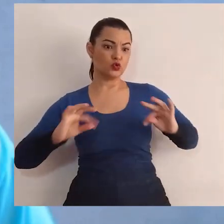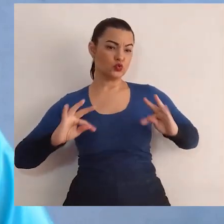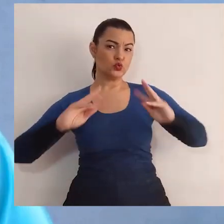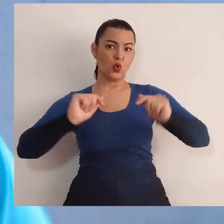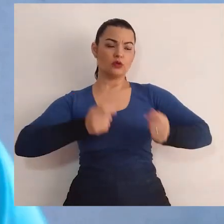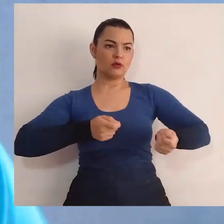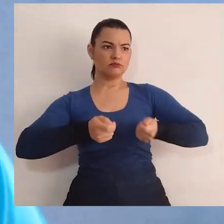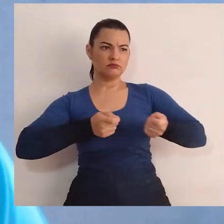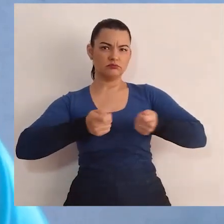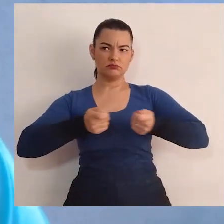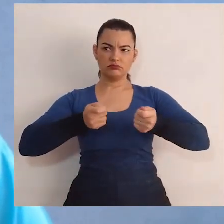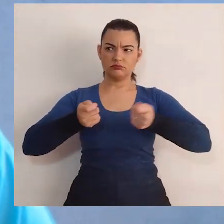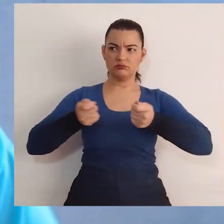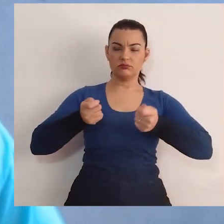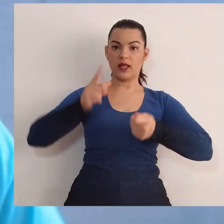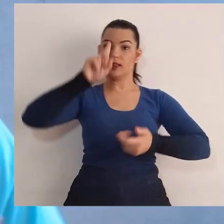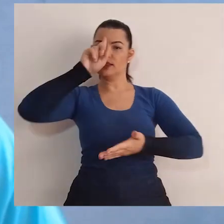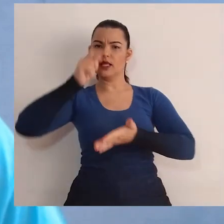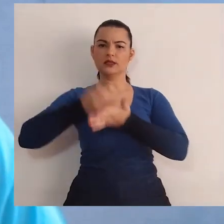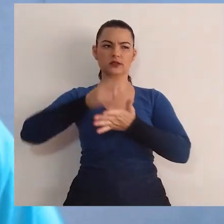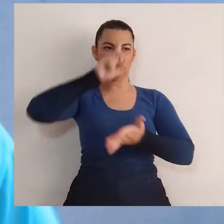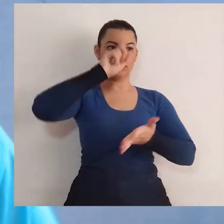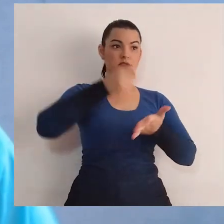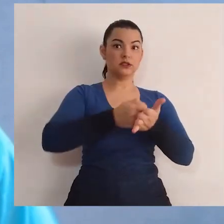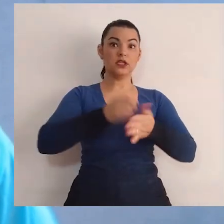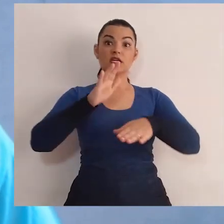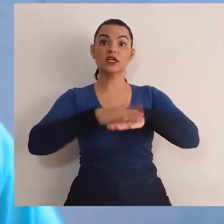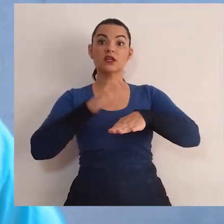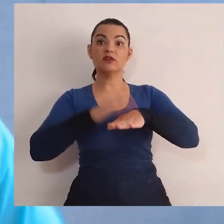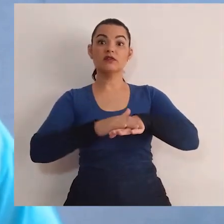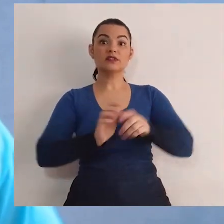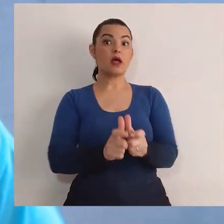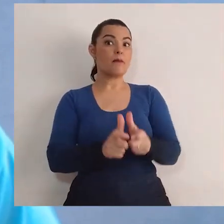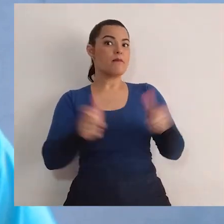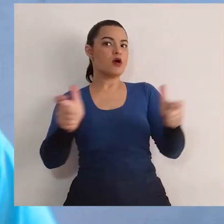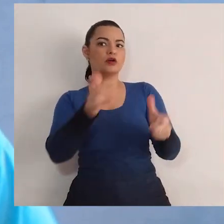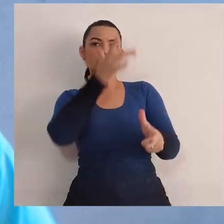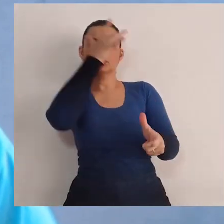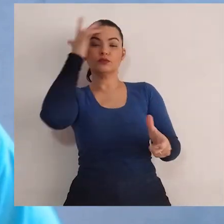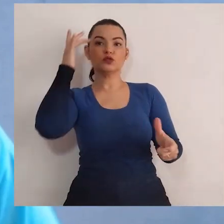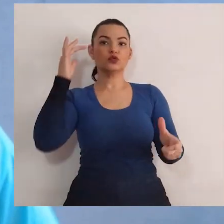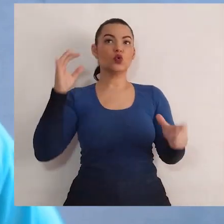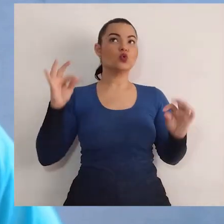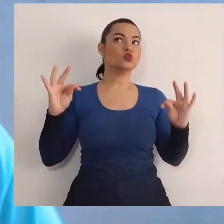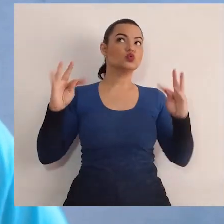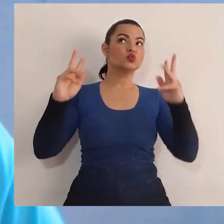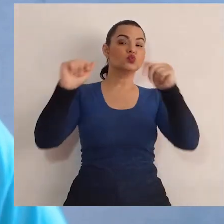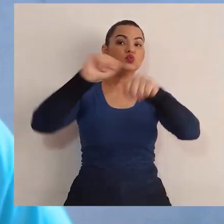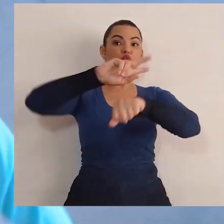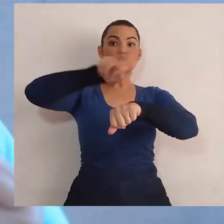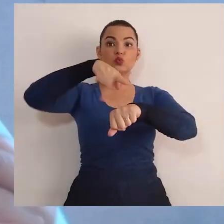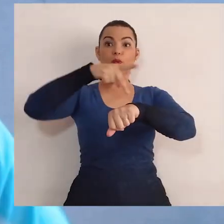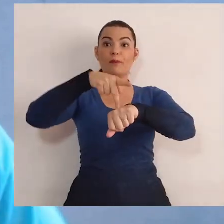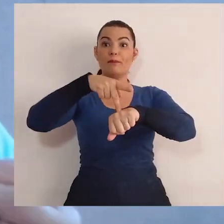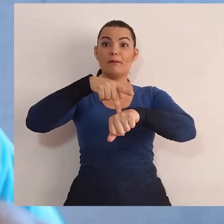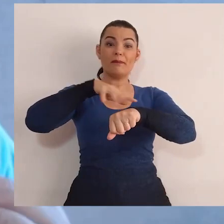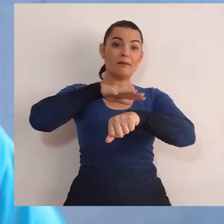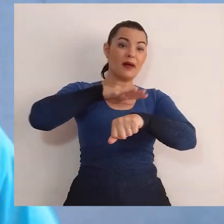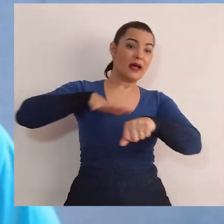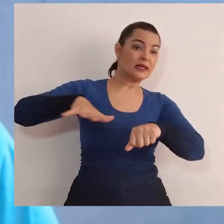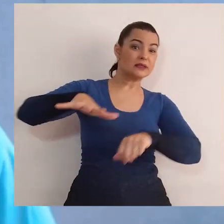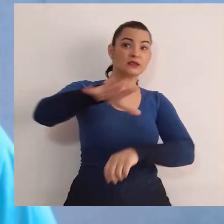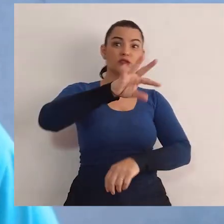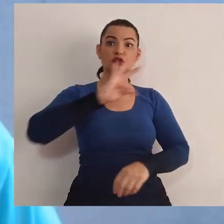todas as ações, todas as decisões, que vão impactar na vida das pessoas do país